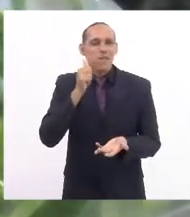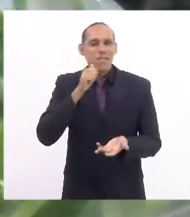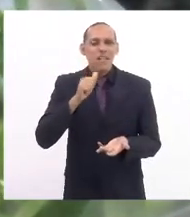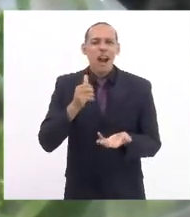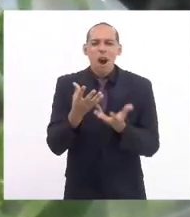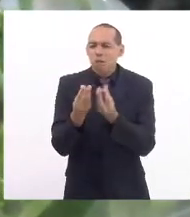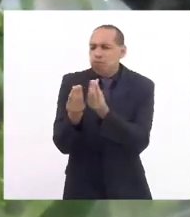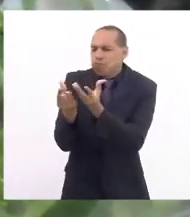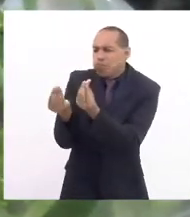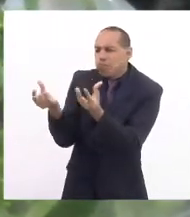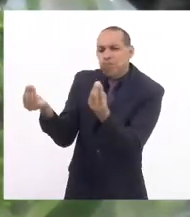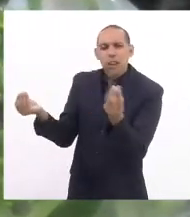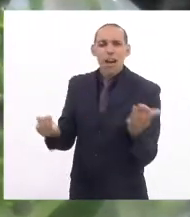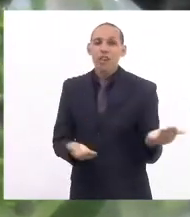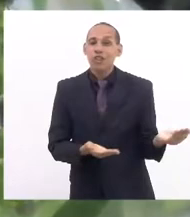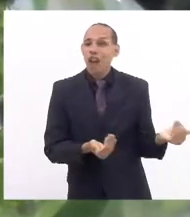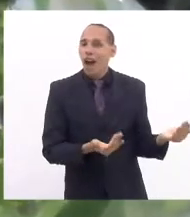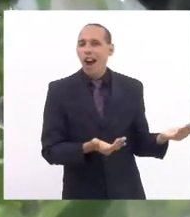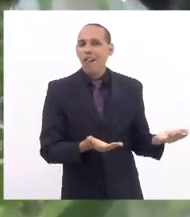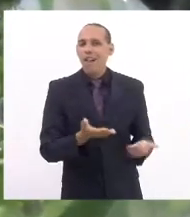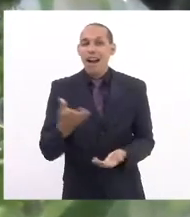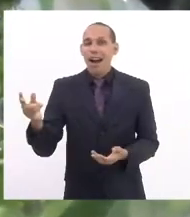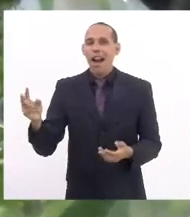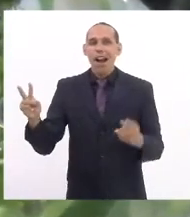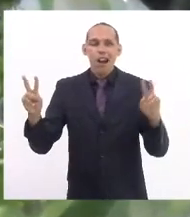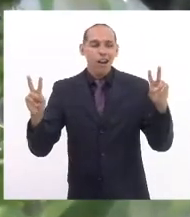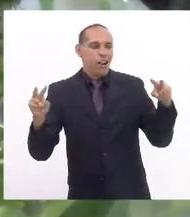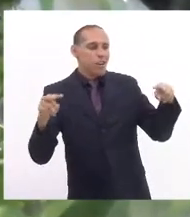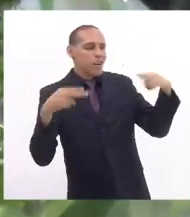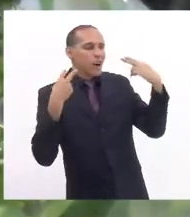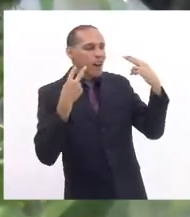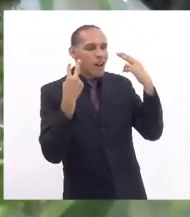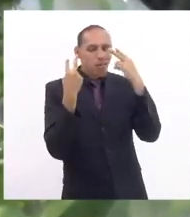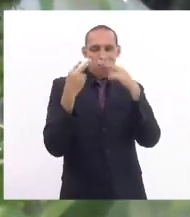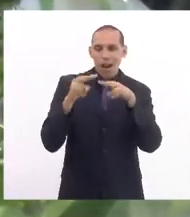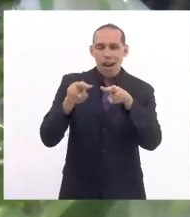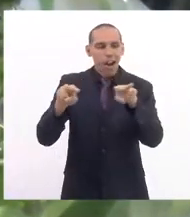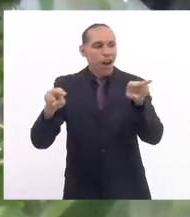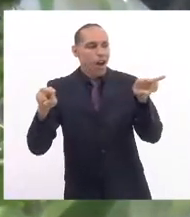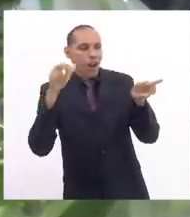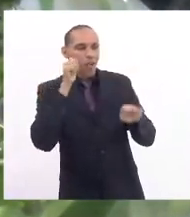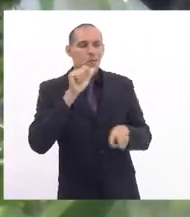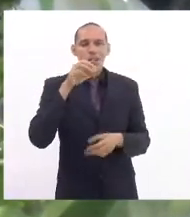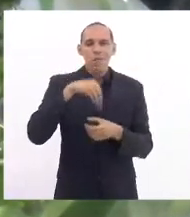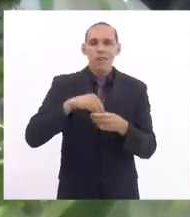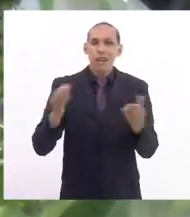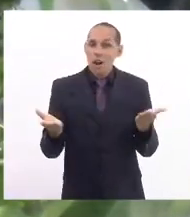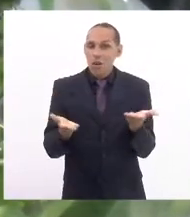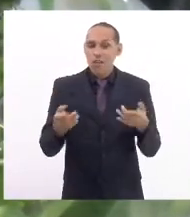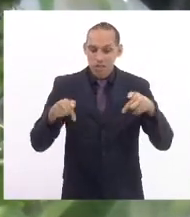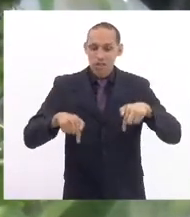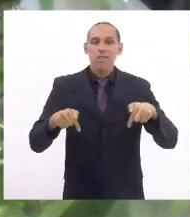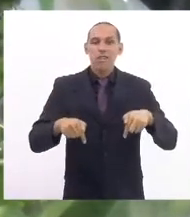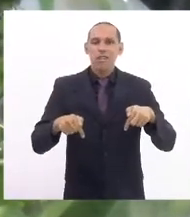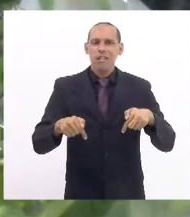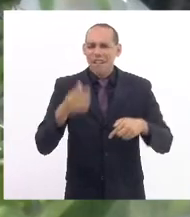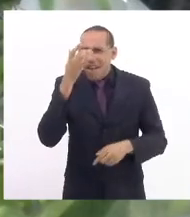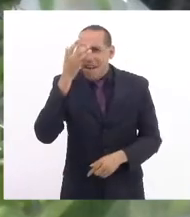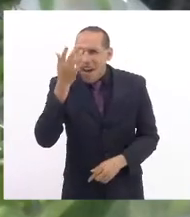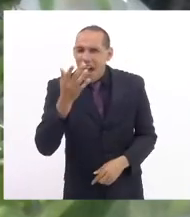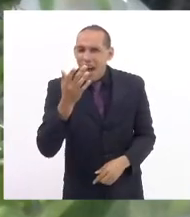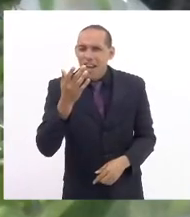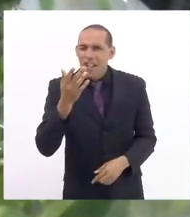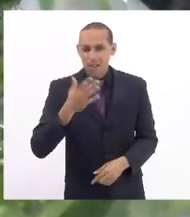a nossa juventude, que se espelhem cada uma que está aqui dentro. E não é fácil, não foi fácil na minha